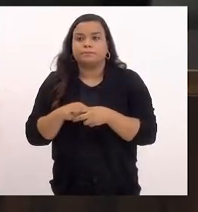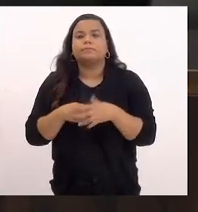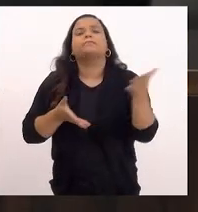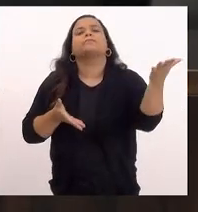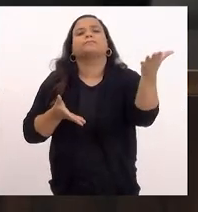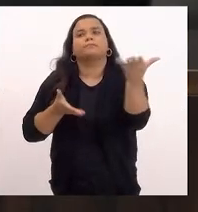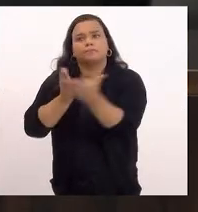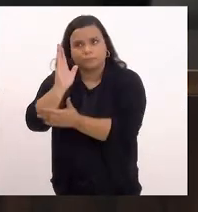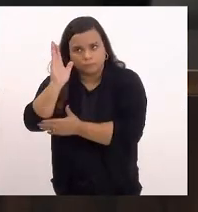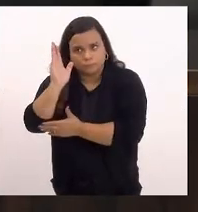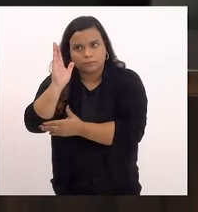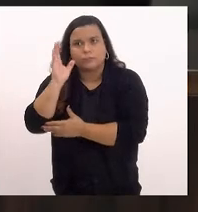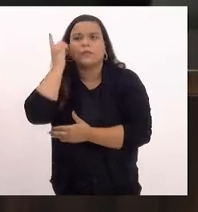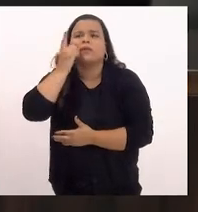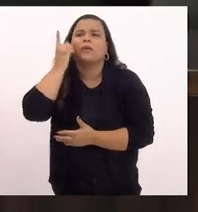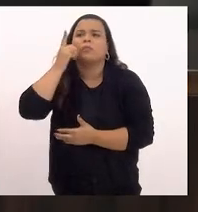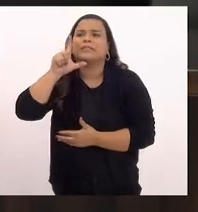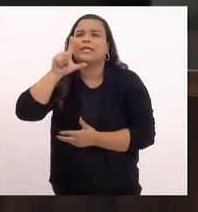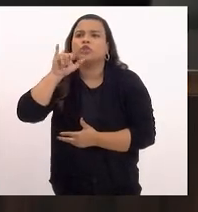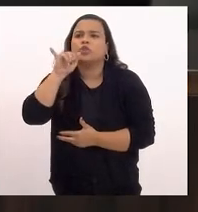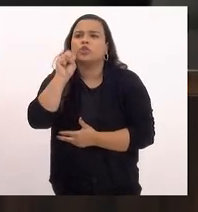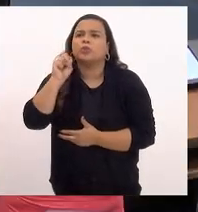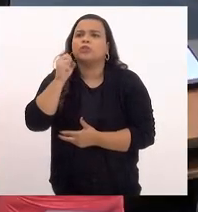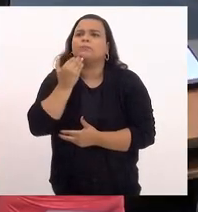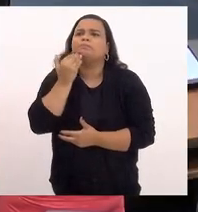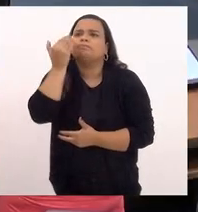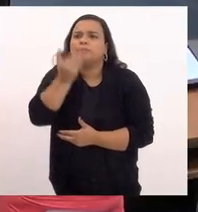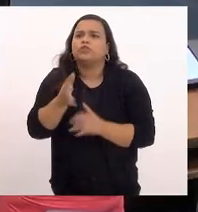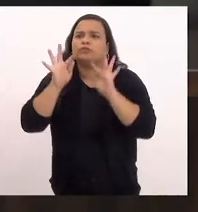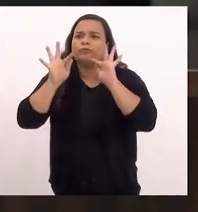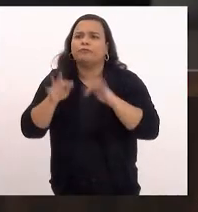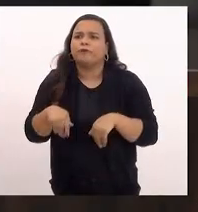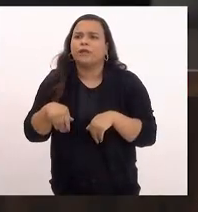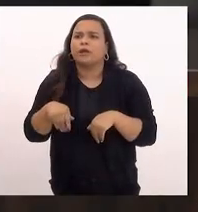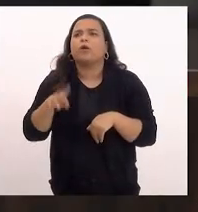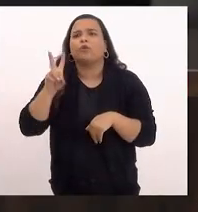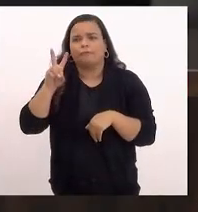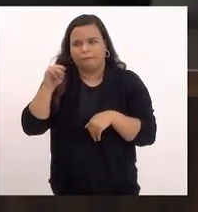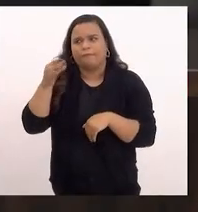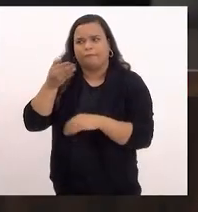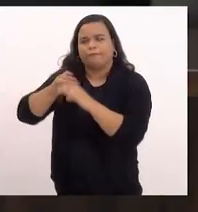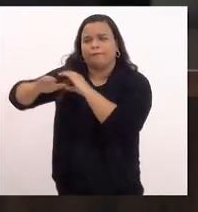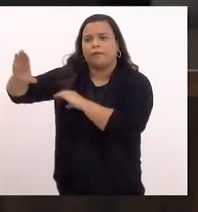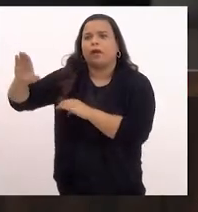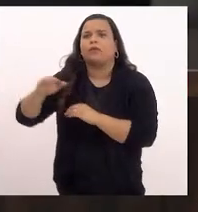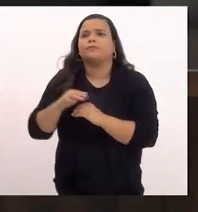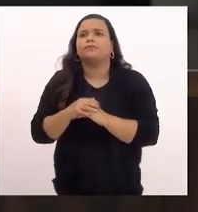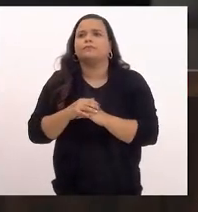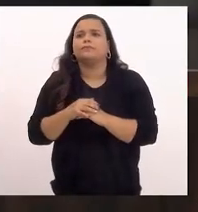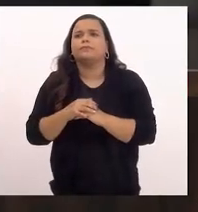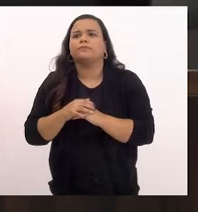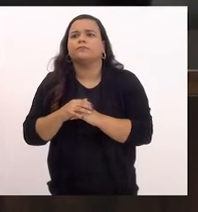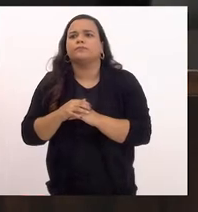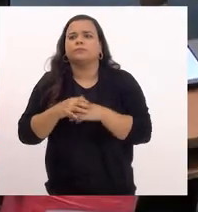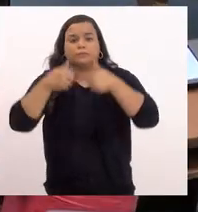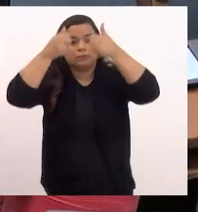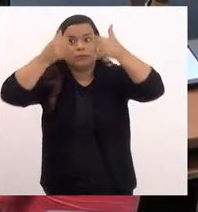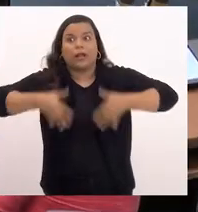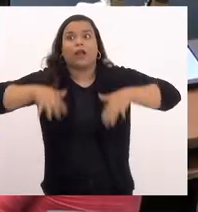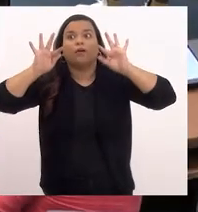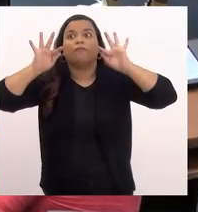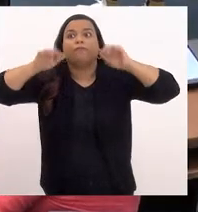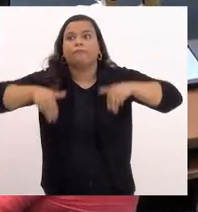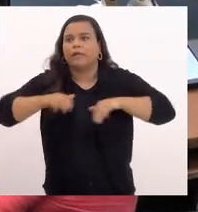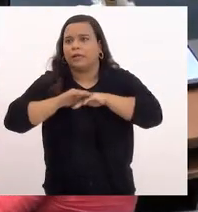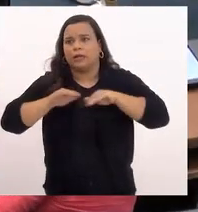Aprovado. O deputado Luiz pediu forma final, não foi? Então, vai autógrafo. Anuncio. Para declarar o final, presidente. O